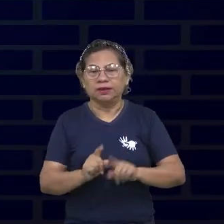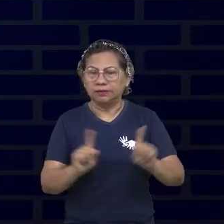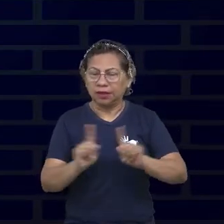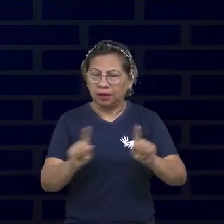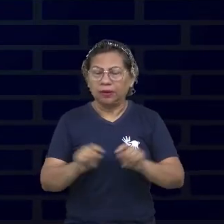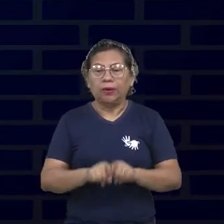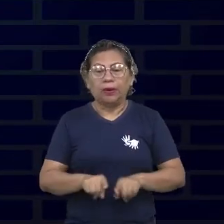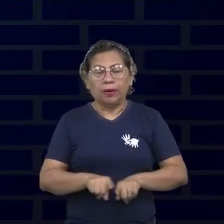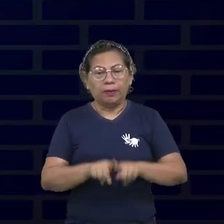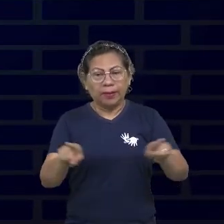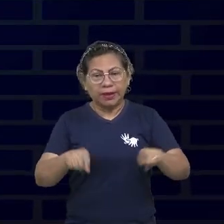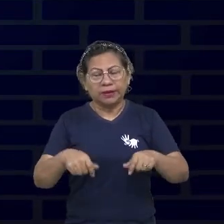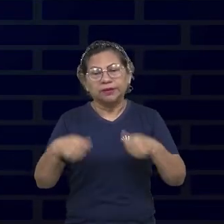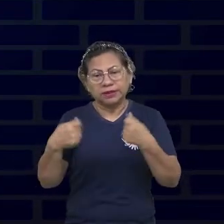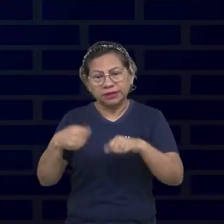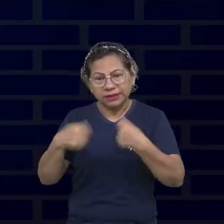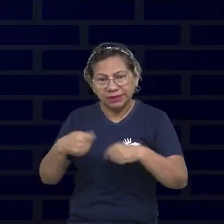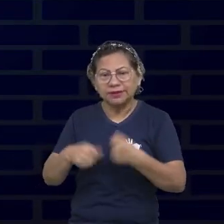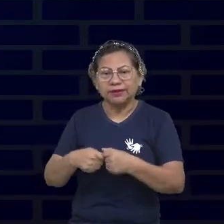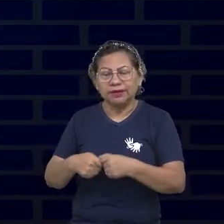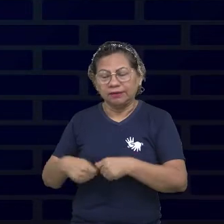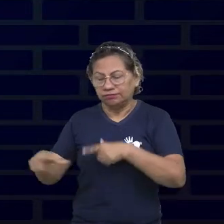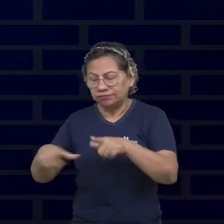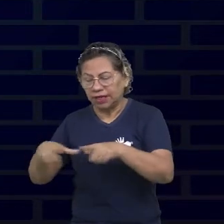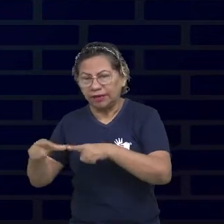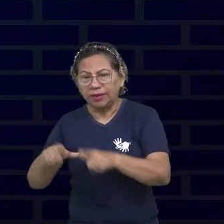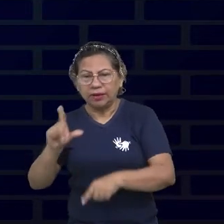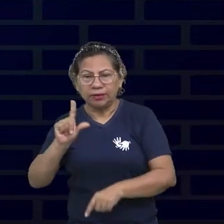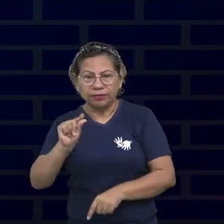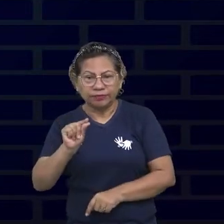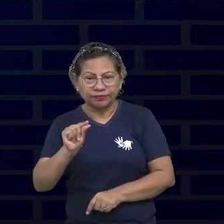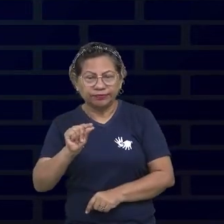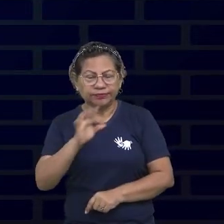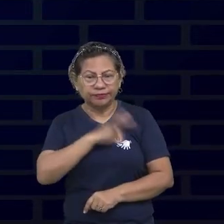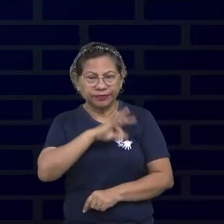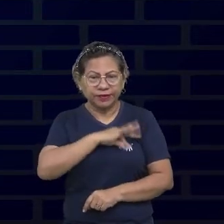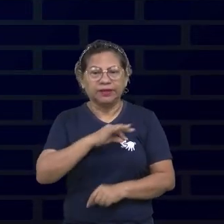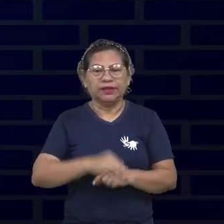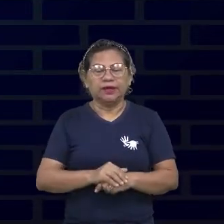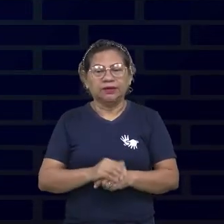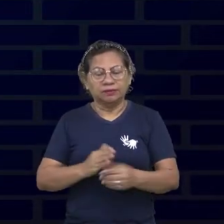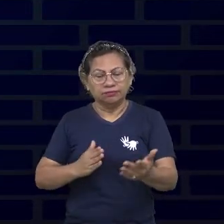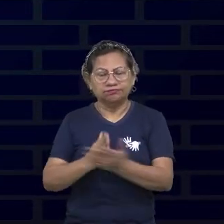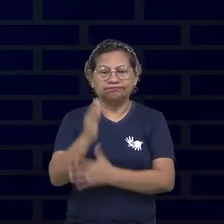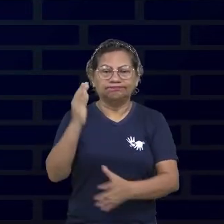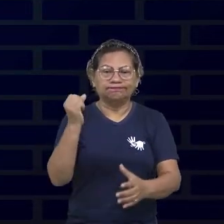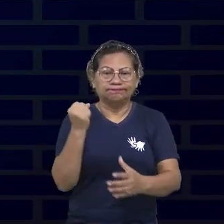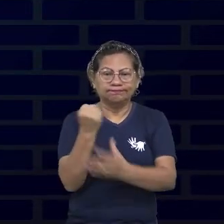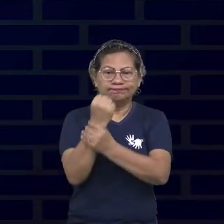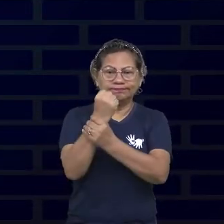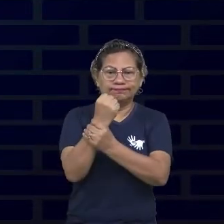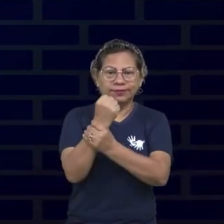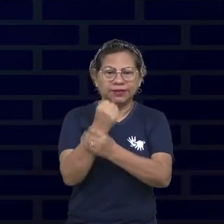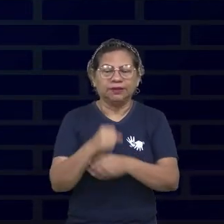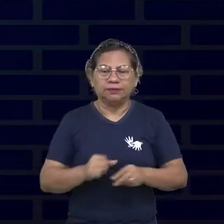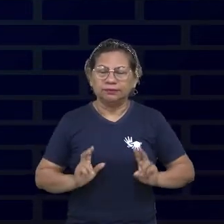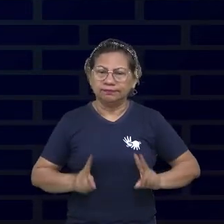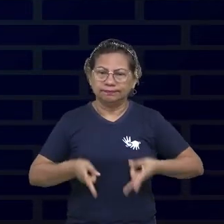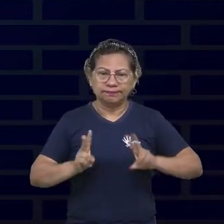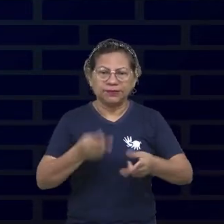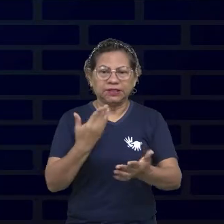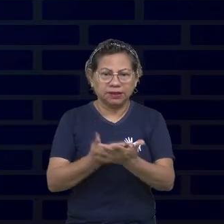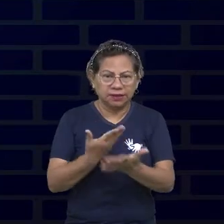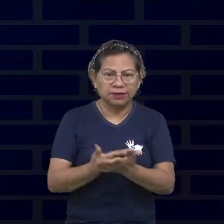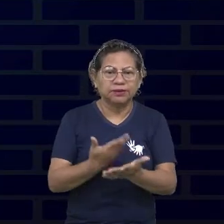baixíssimos. Mas um dia eu passei no concurso público, claro. Sempre estudando. E